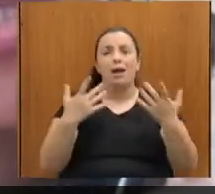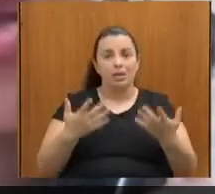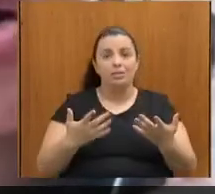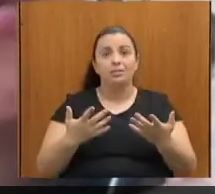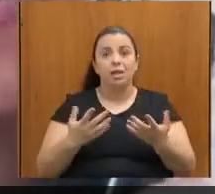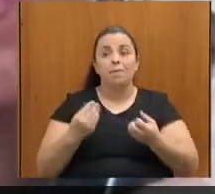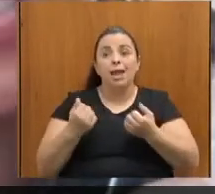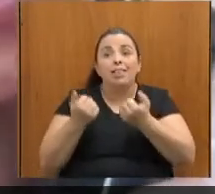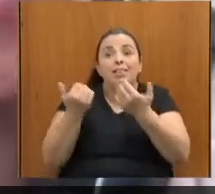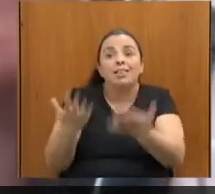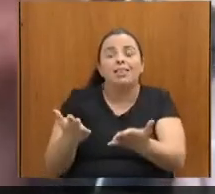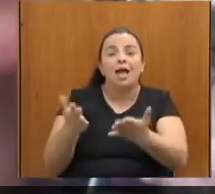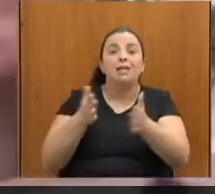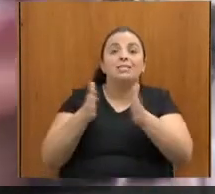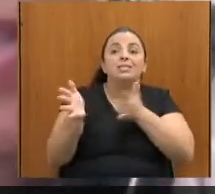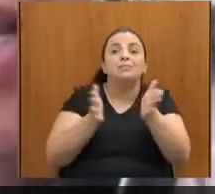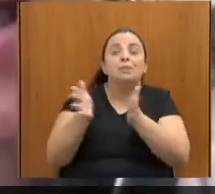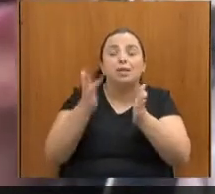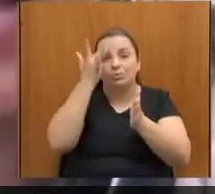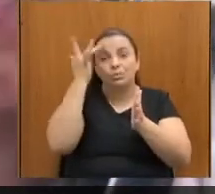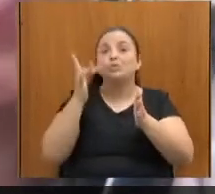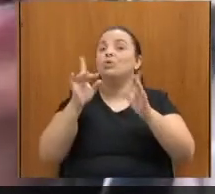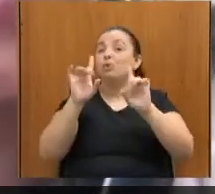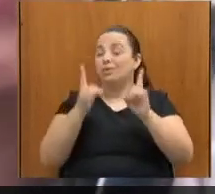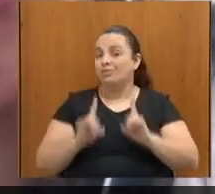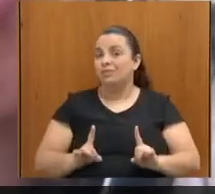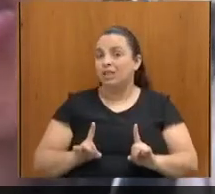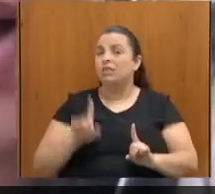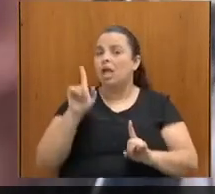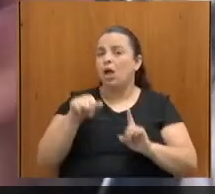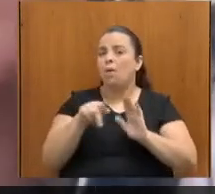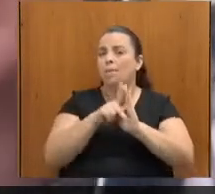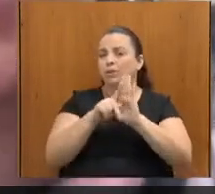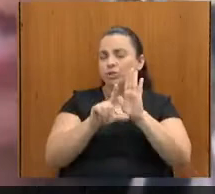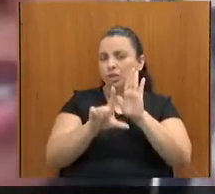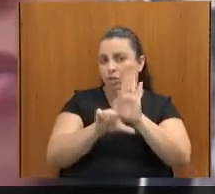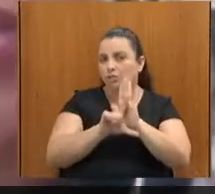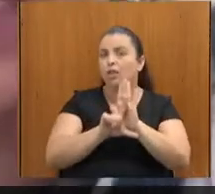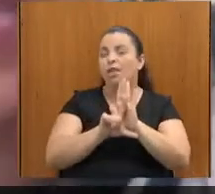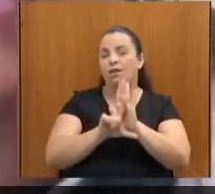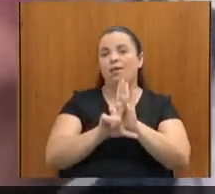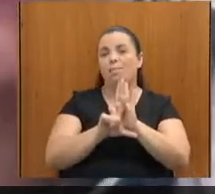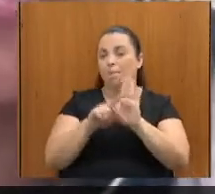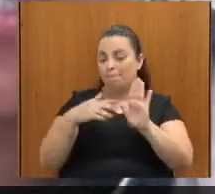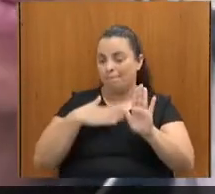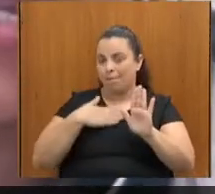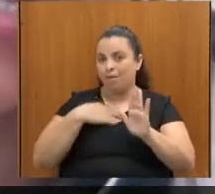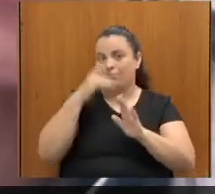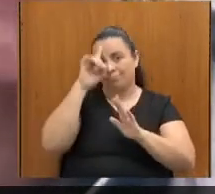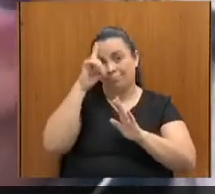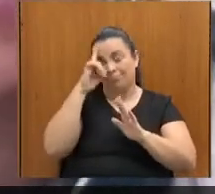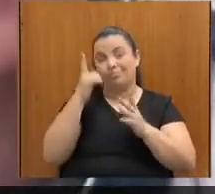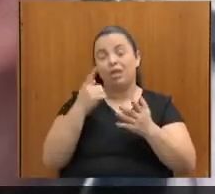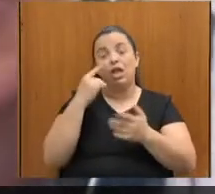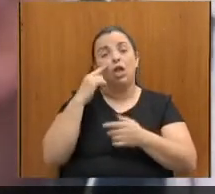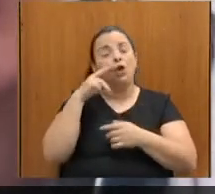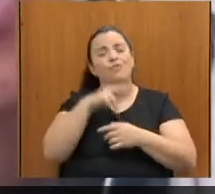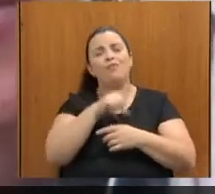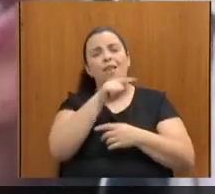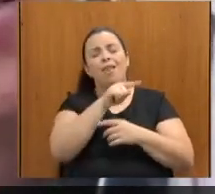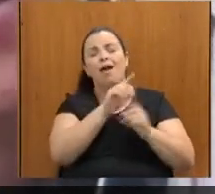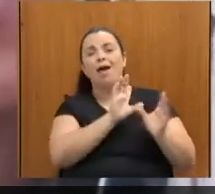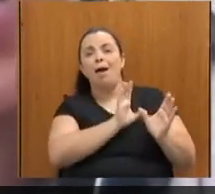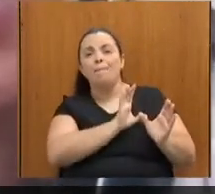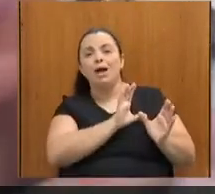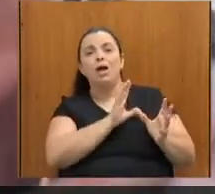2019 e eu pude apreciar na PAI o quanto é possível adaptar as nossas classes para as pessoas com